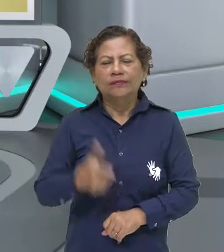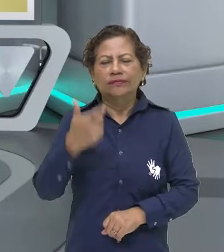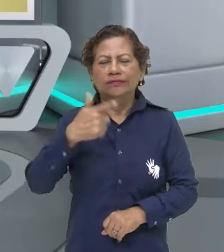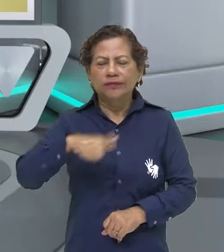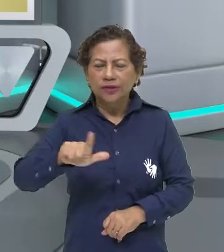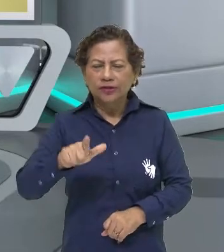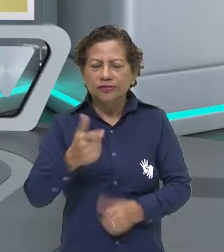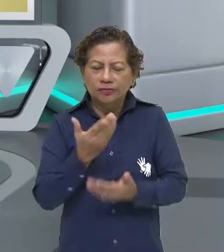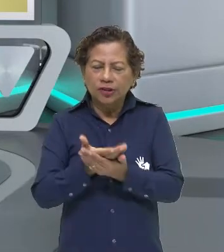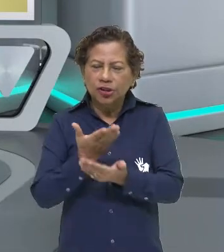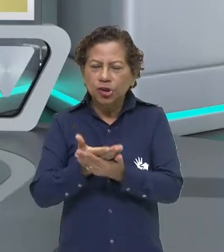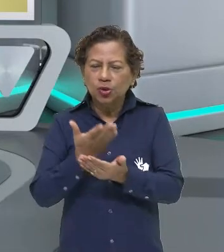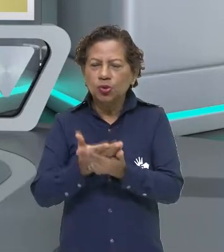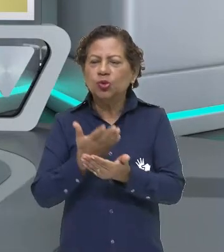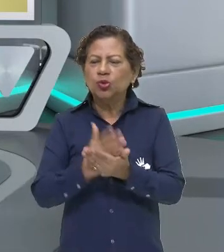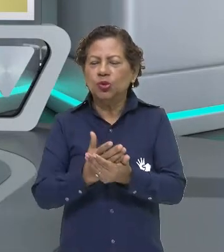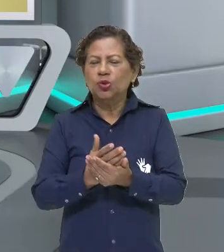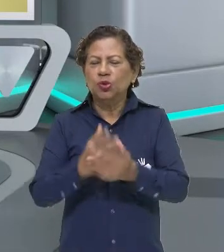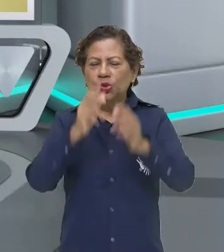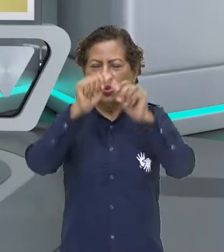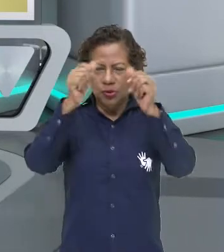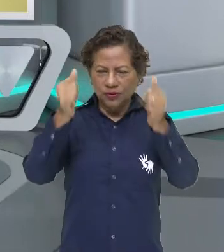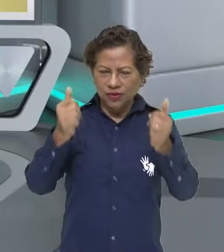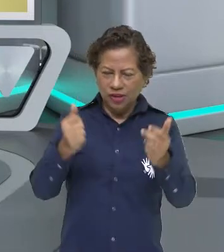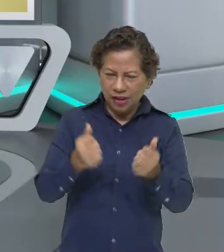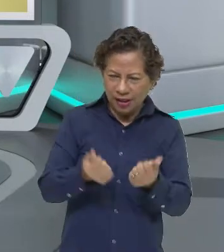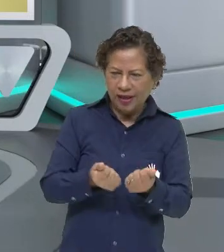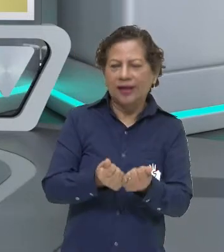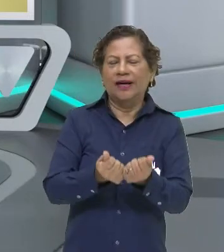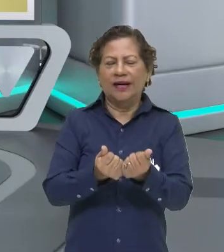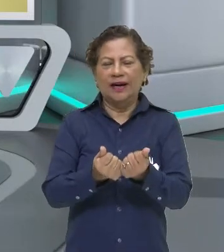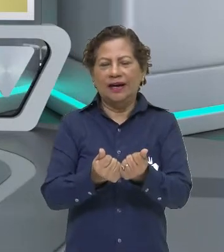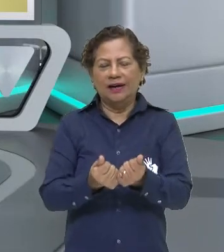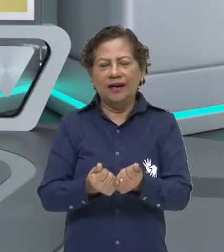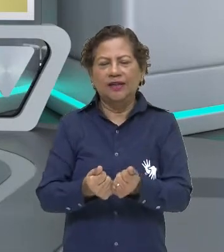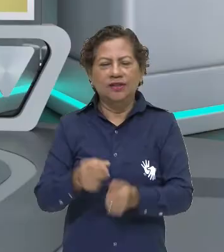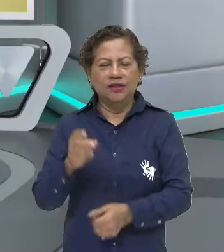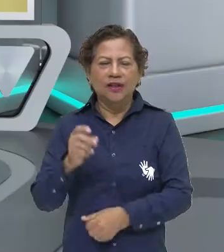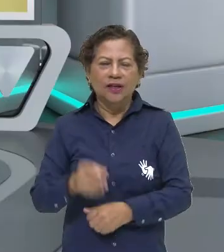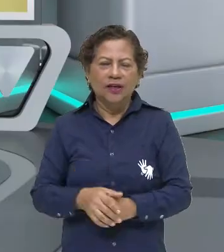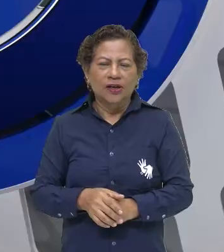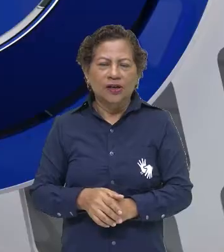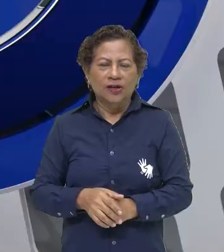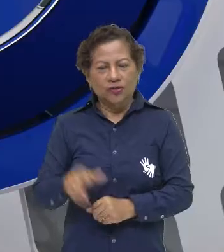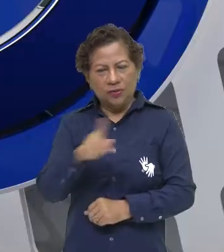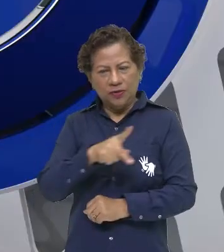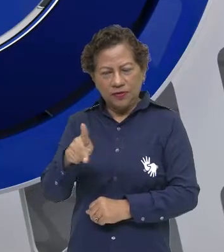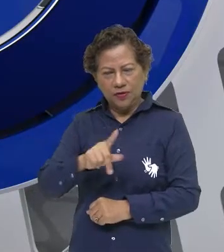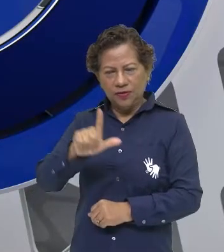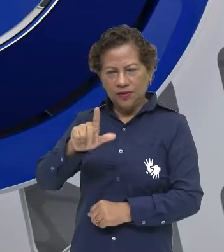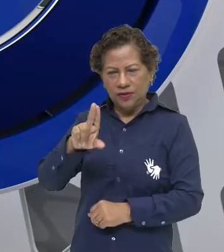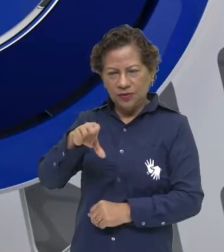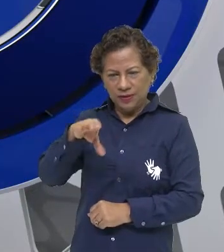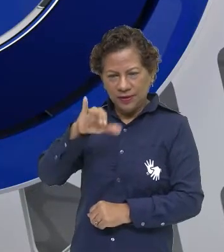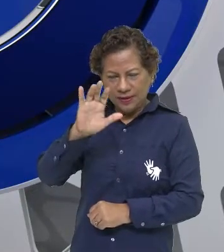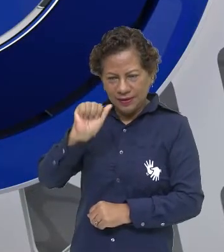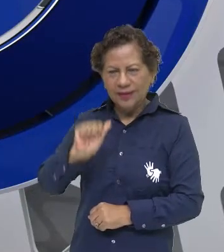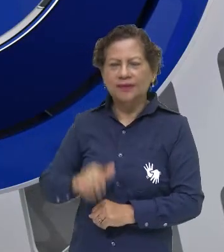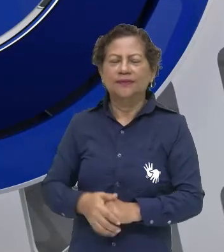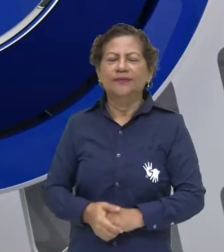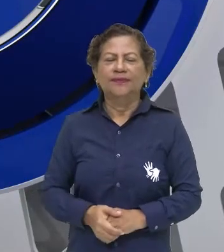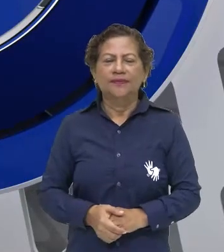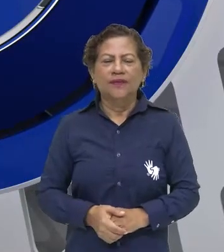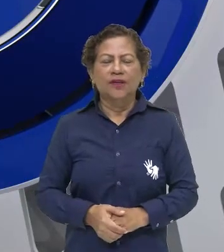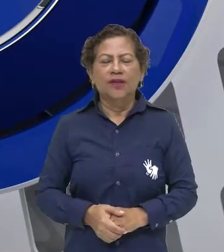novos conteúdos relacionados ao nosso dia a dia. Então, eu sou a professora Lúcia Santos, vou